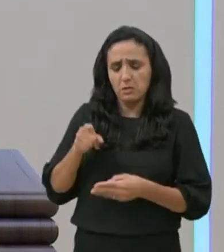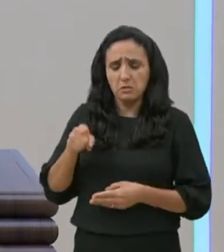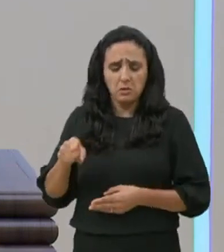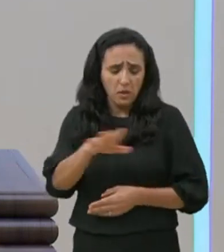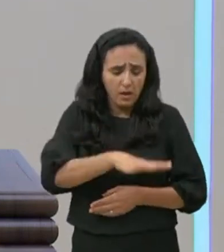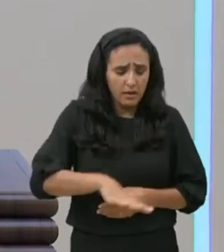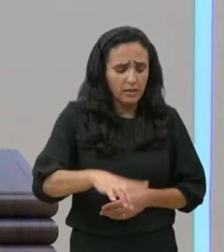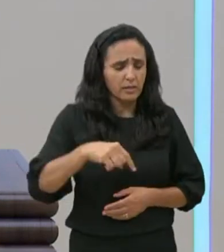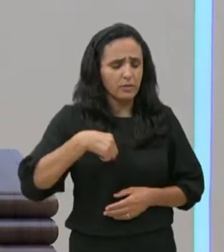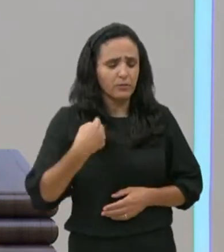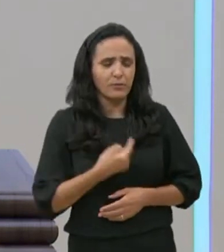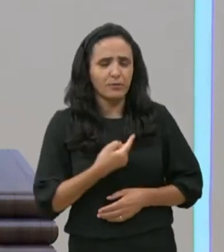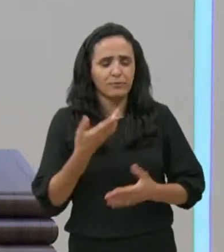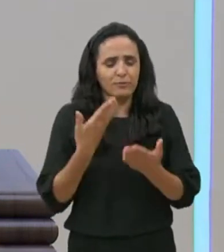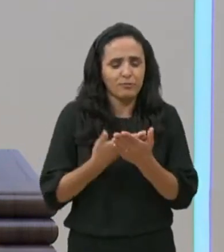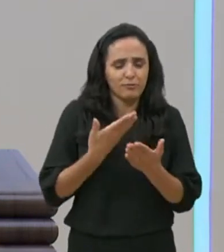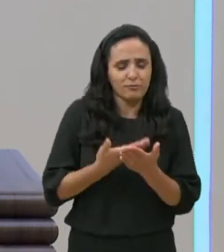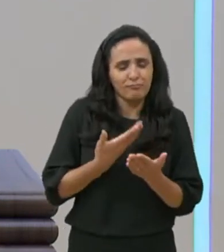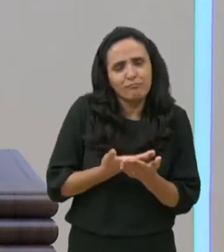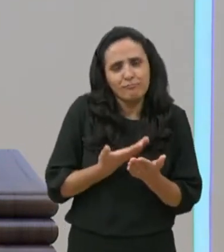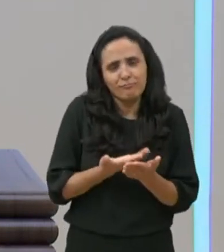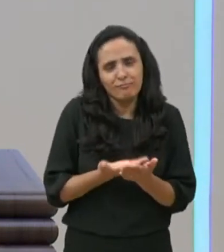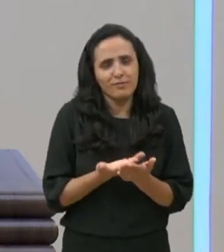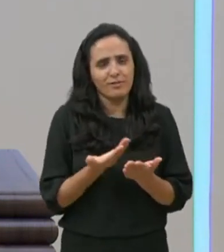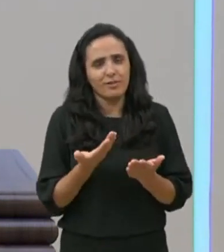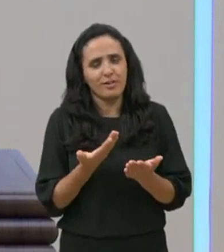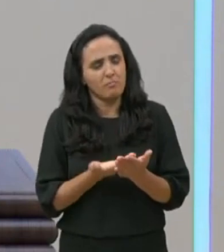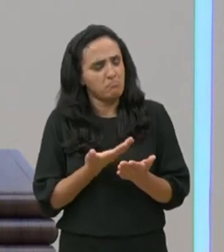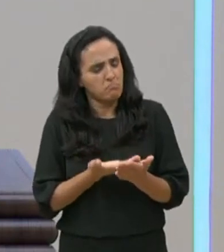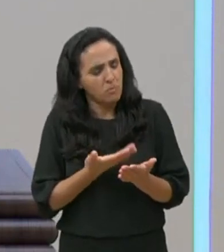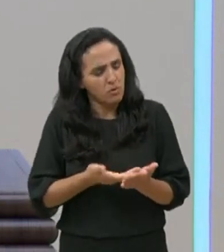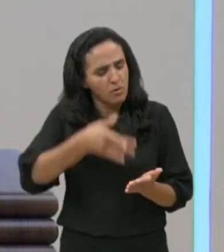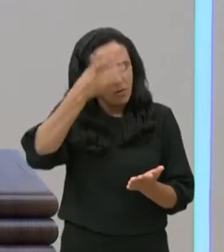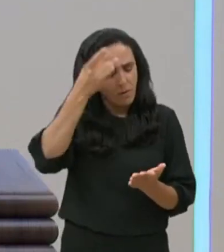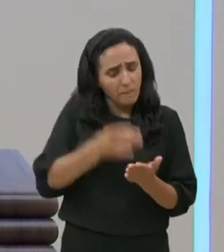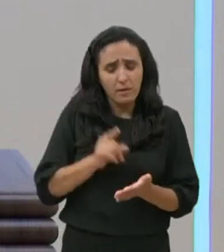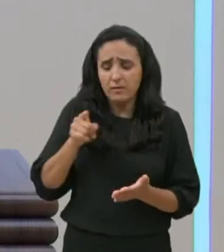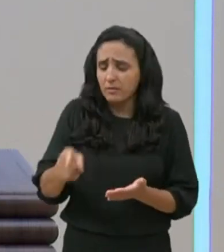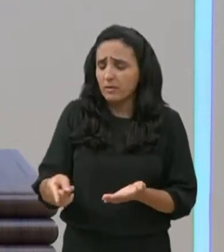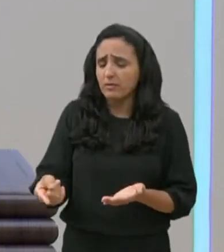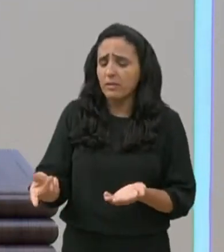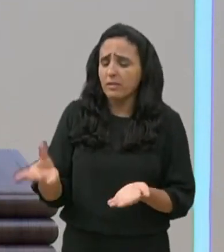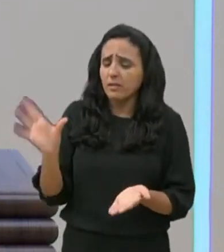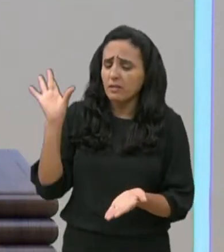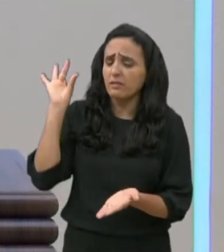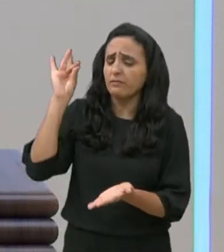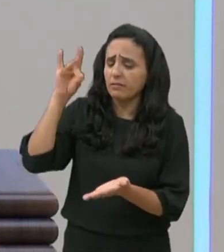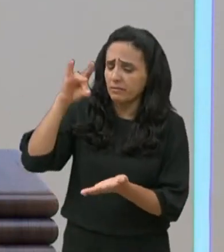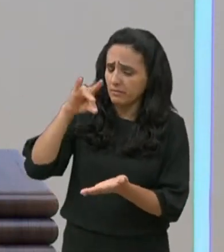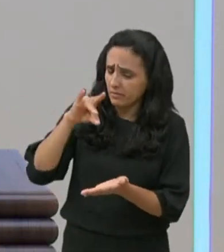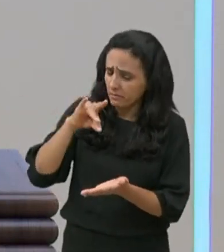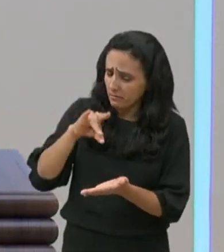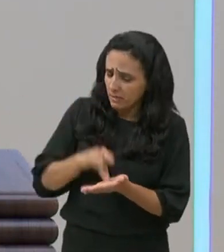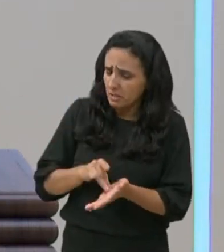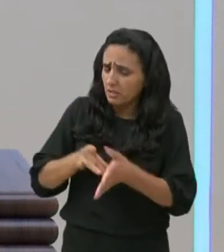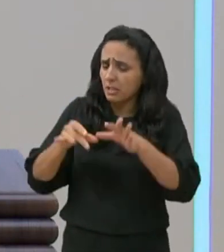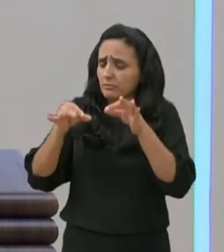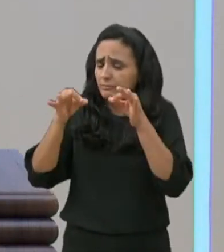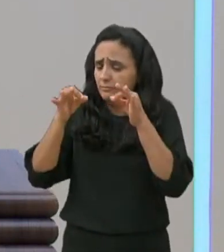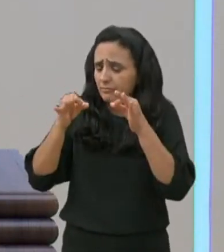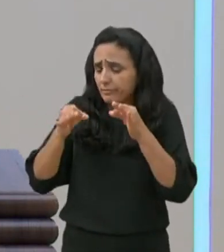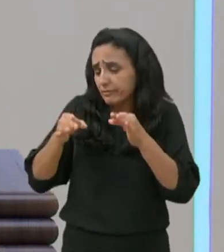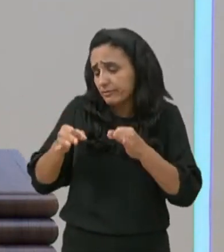orar, estudar a palavra, meditar na palavra, ele é digno, e é um homem sincero, é um homem íntegro,